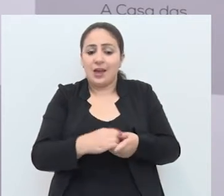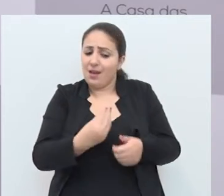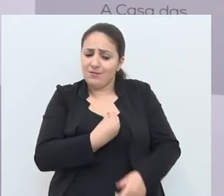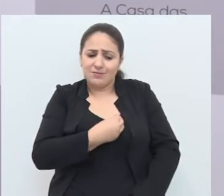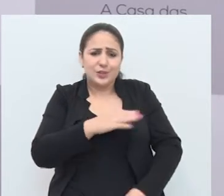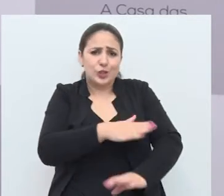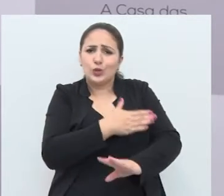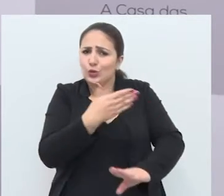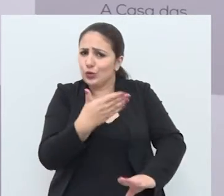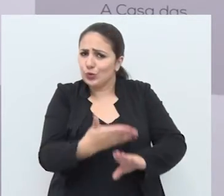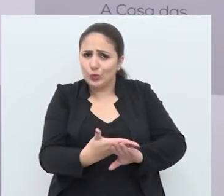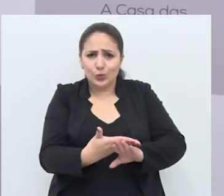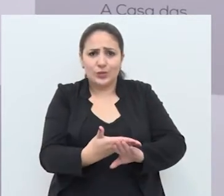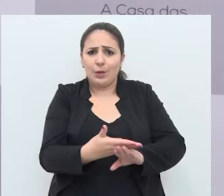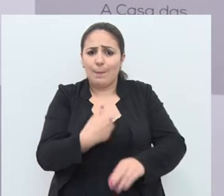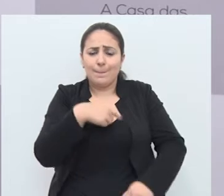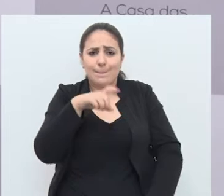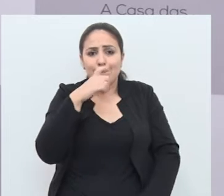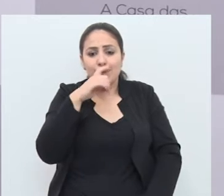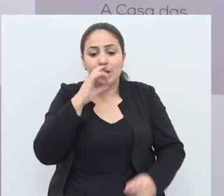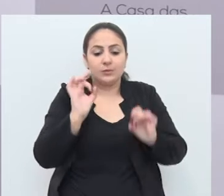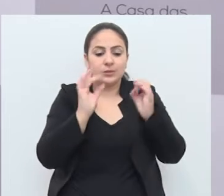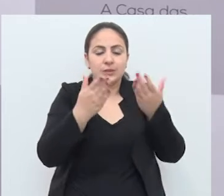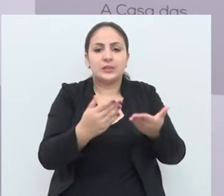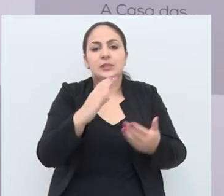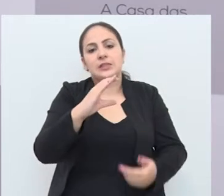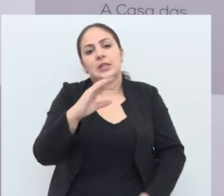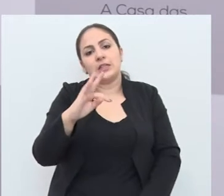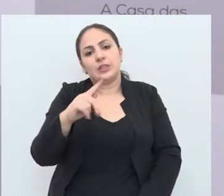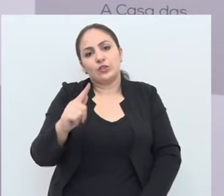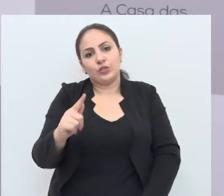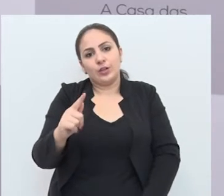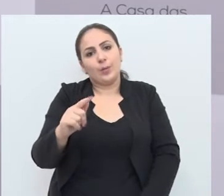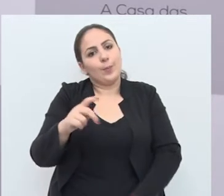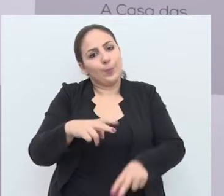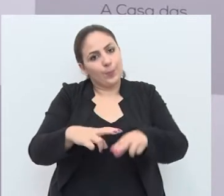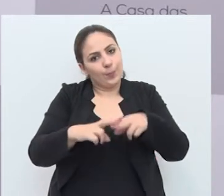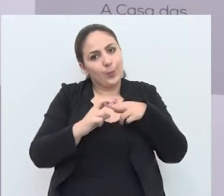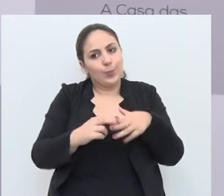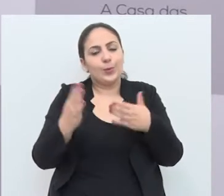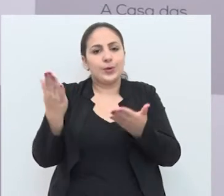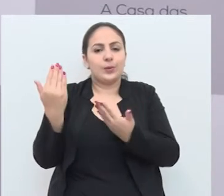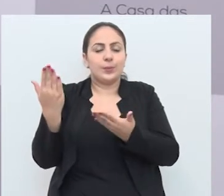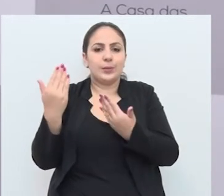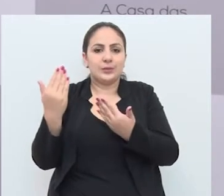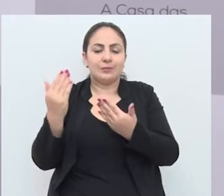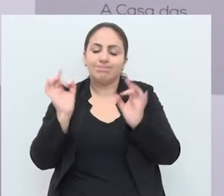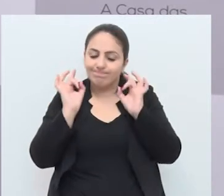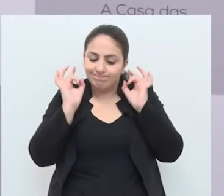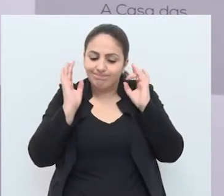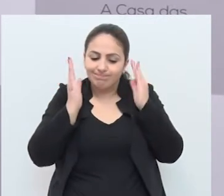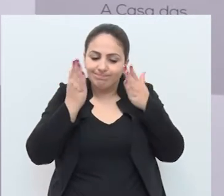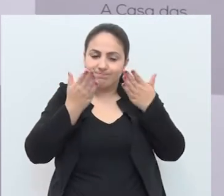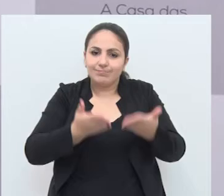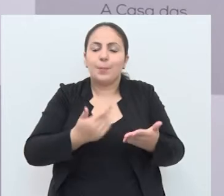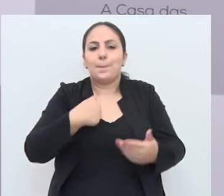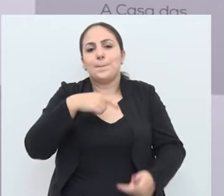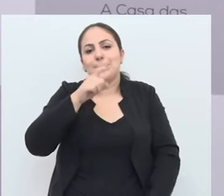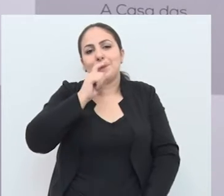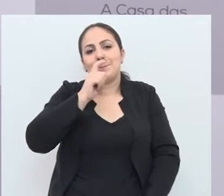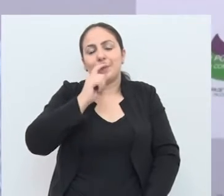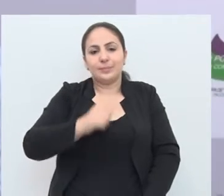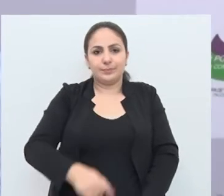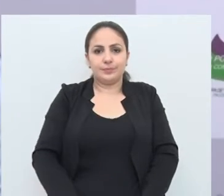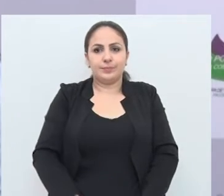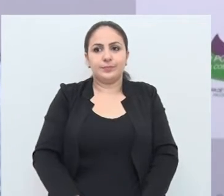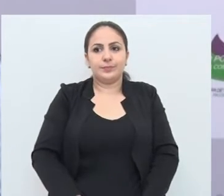dele, toda a vida dele, foi em prol do CTG do aeroporto. Por isso que esta homenagem é merecida para o meu